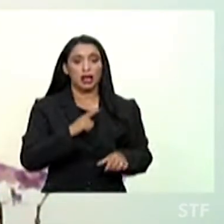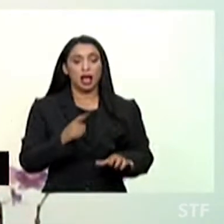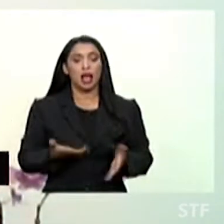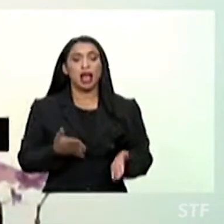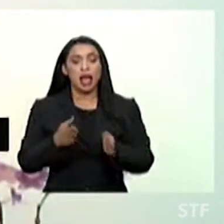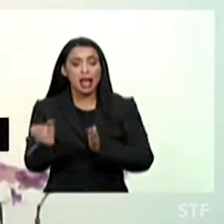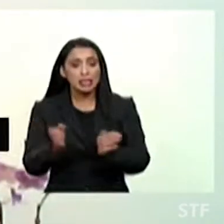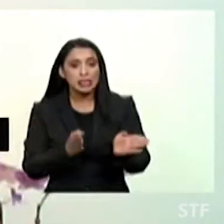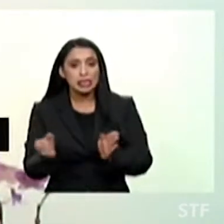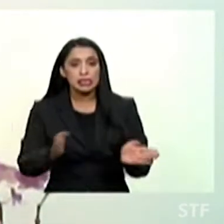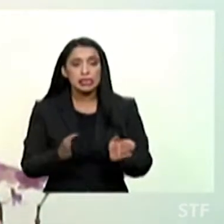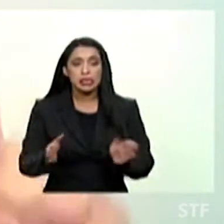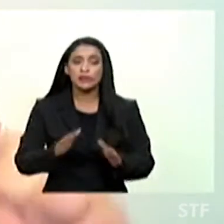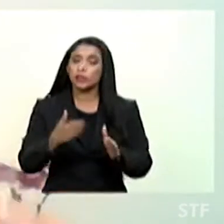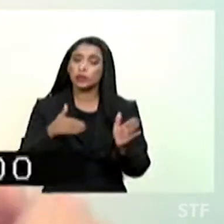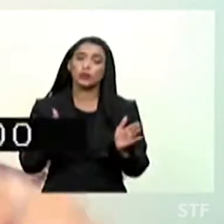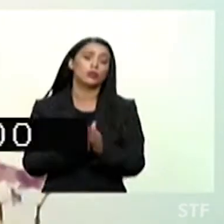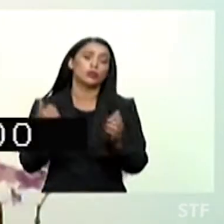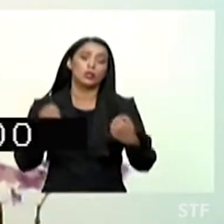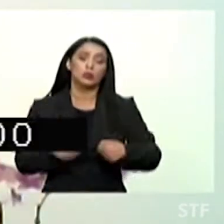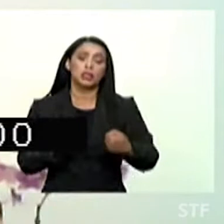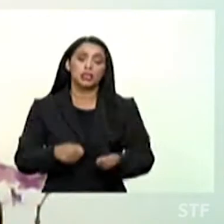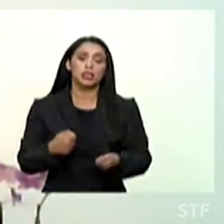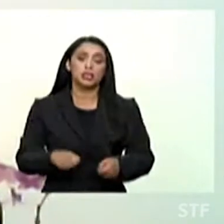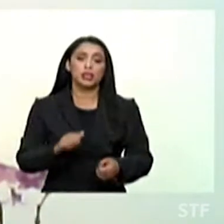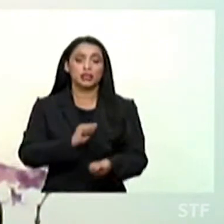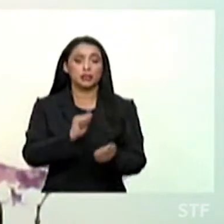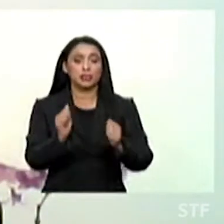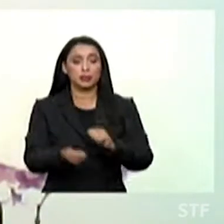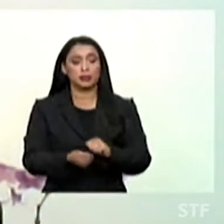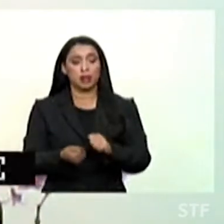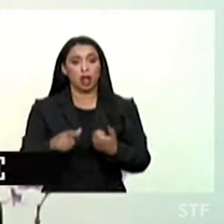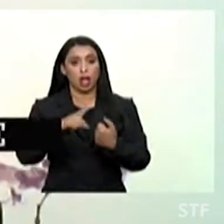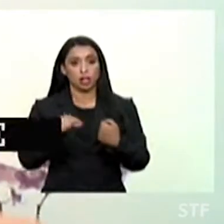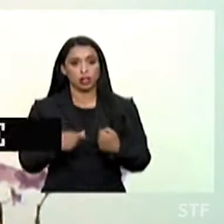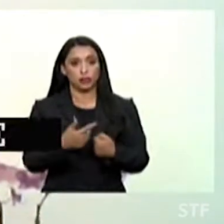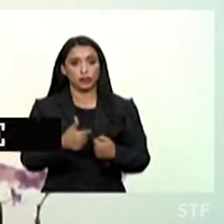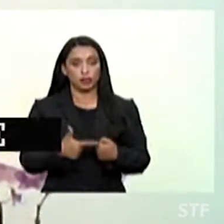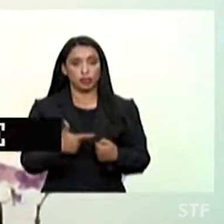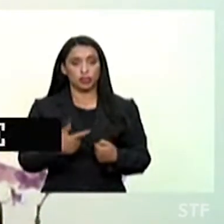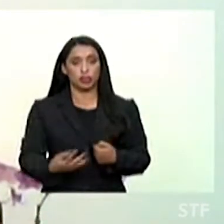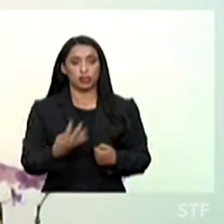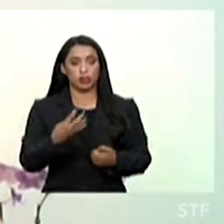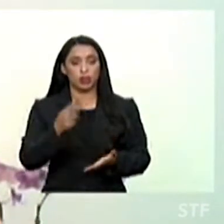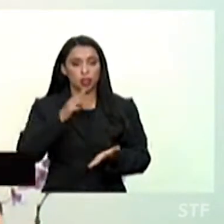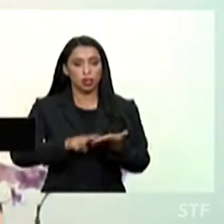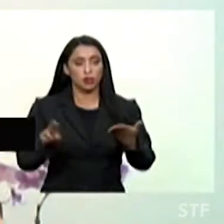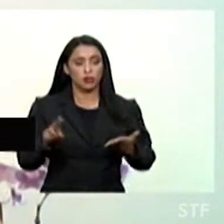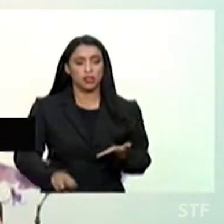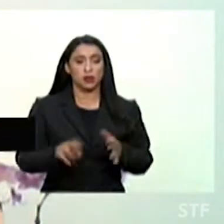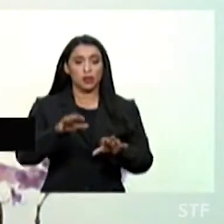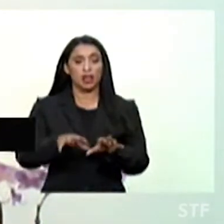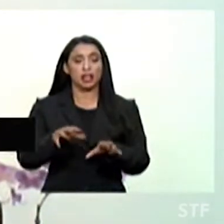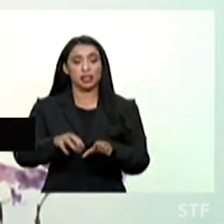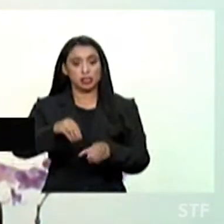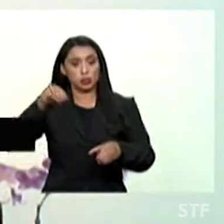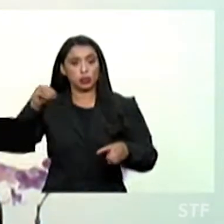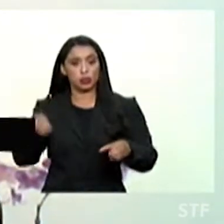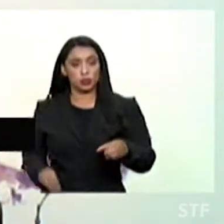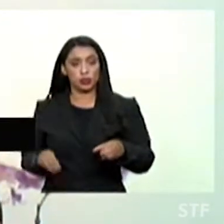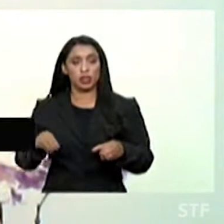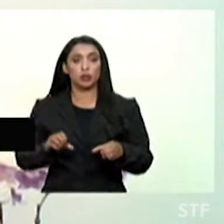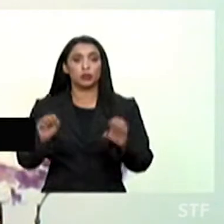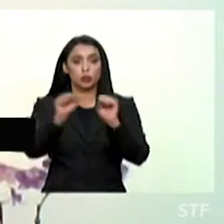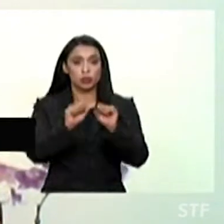suportes apropriados. Para efetivar o artigo 24 da Convenção, a exclusão das pessoas com deficiência do sistema de educação básica deve ser